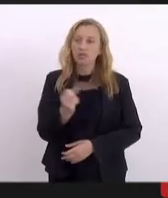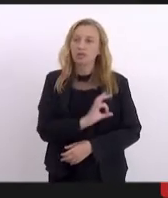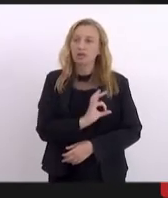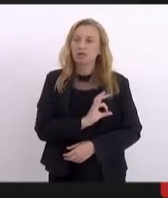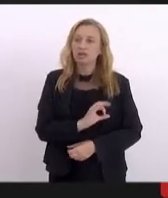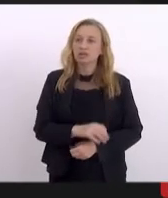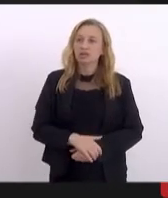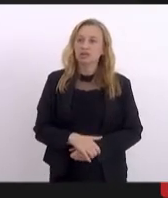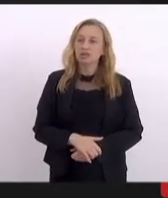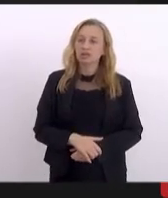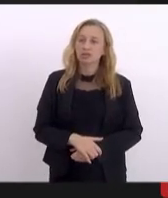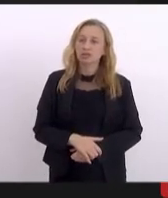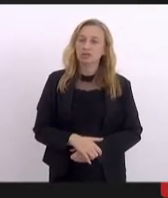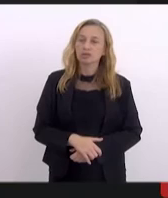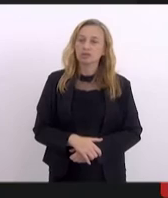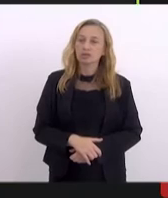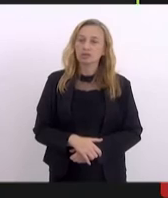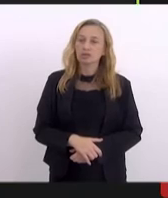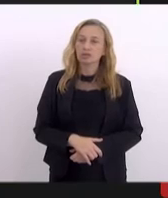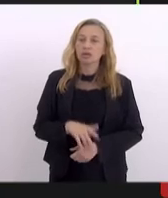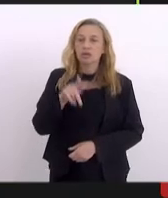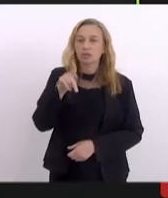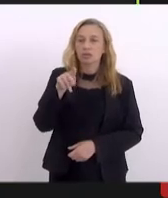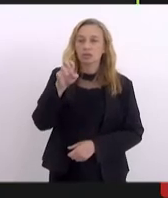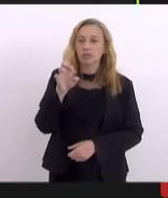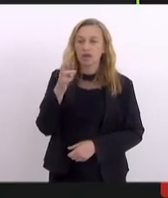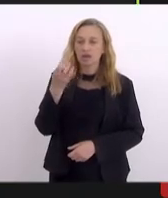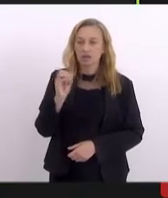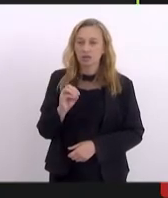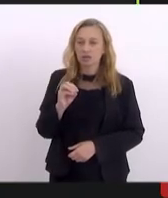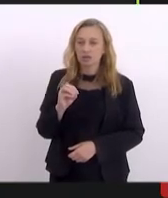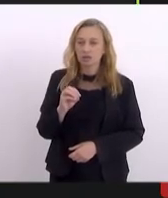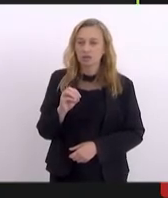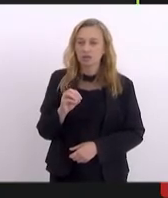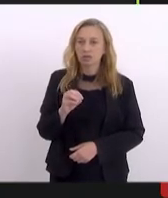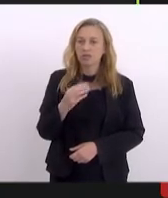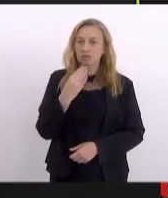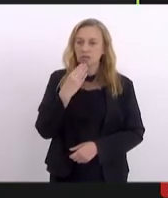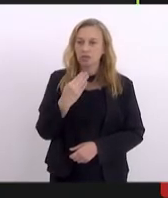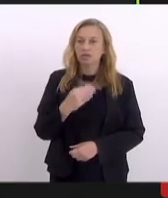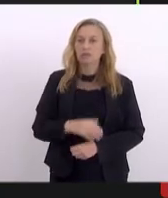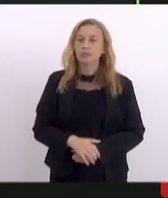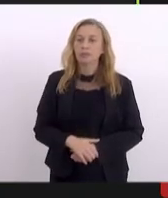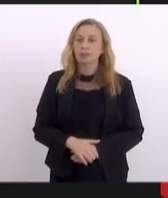Obrigada, então. O Pedro está aqui, ele faz a solicitação.